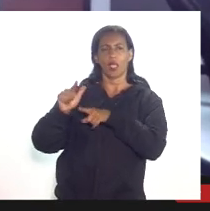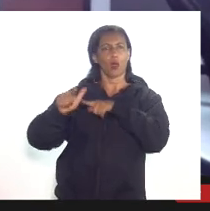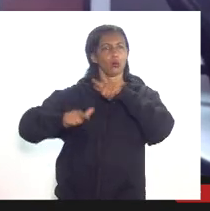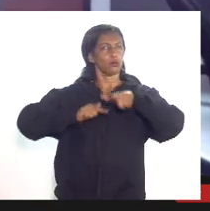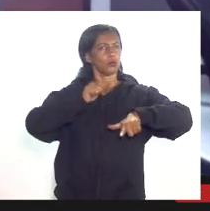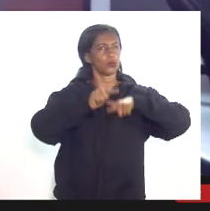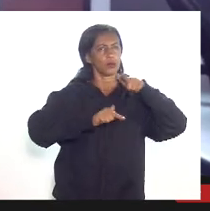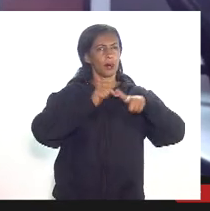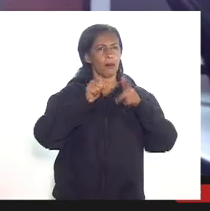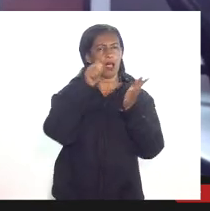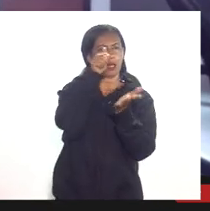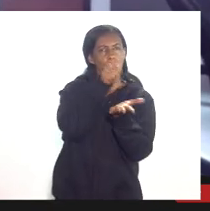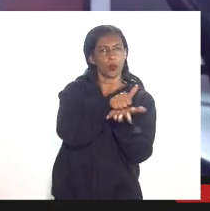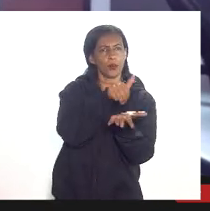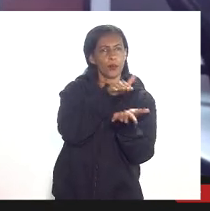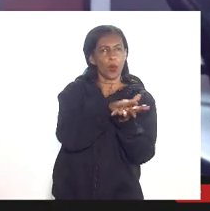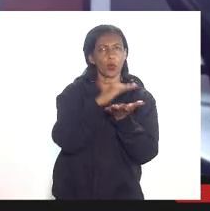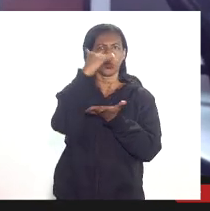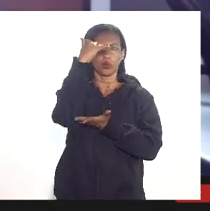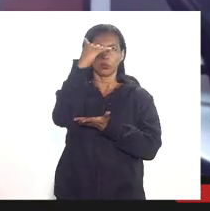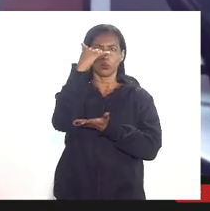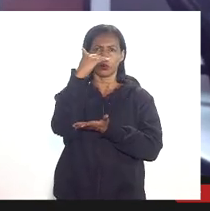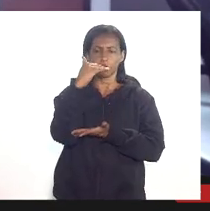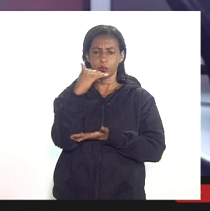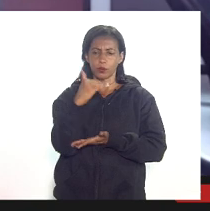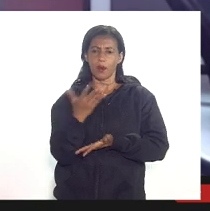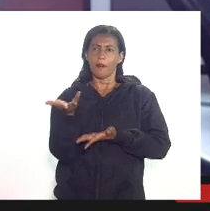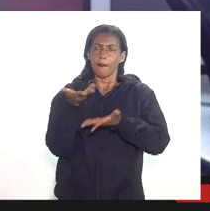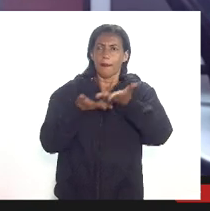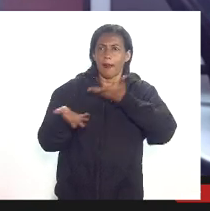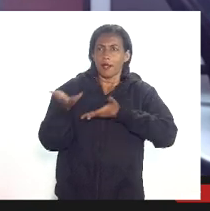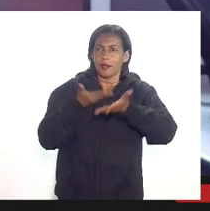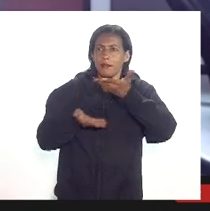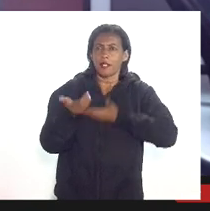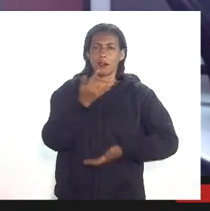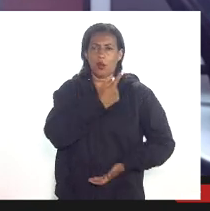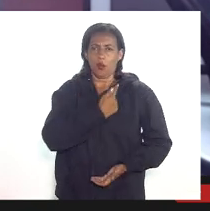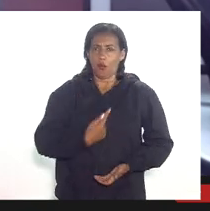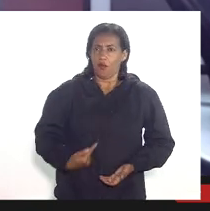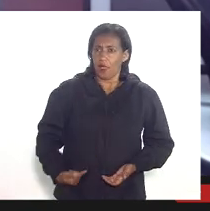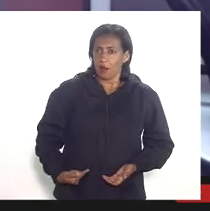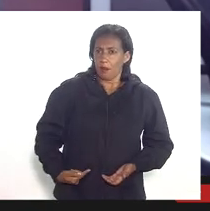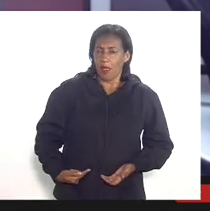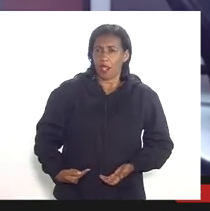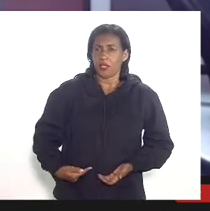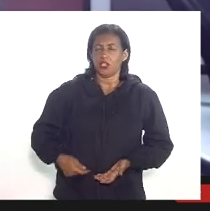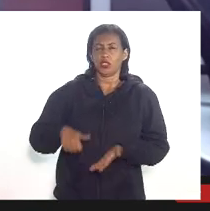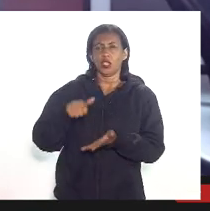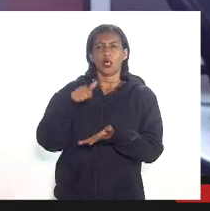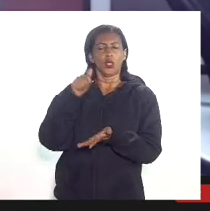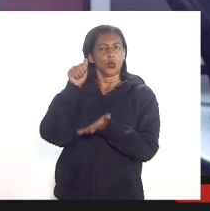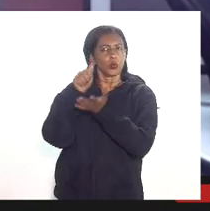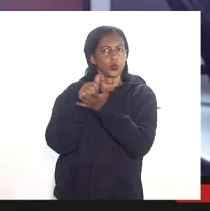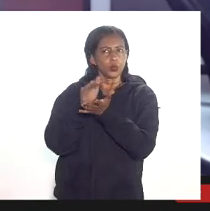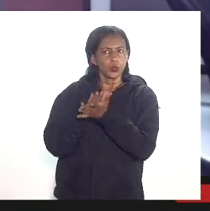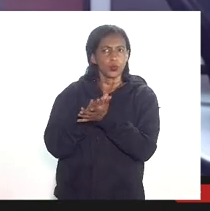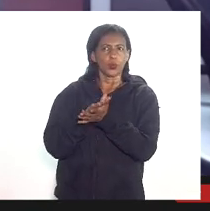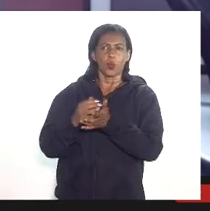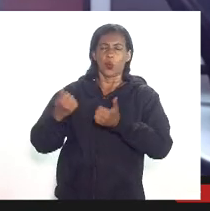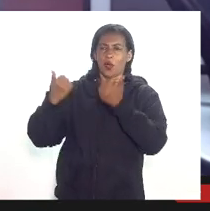impostos participações governamentais encargos financeiros gastos com